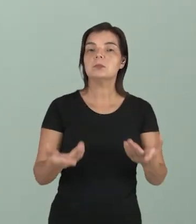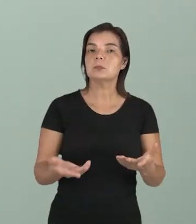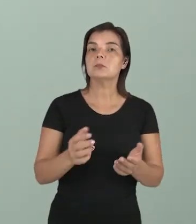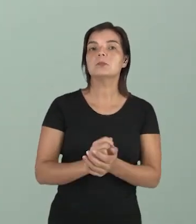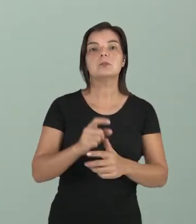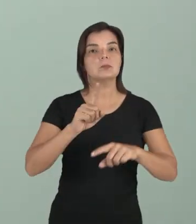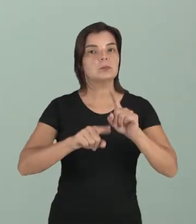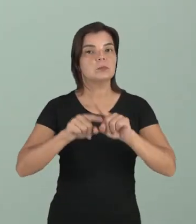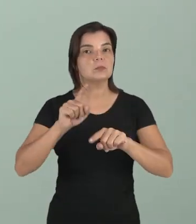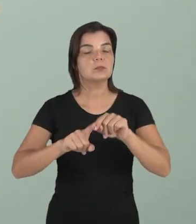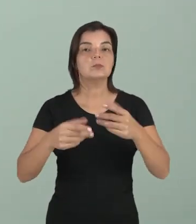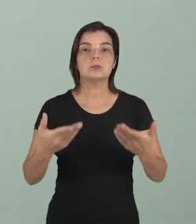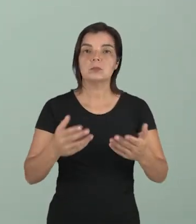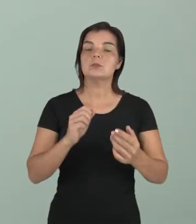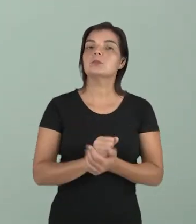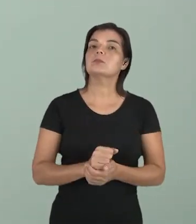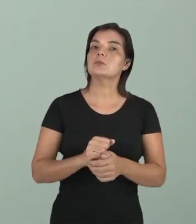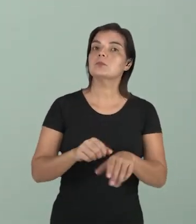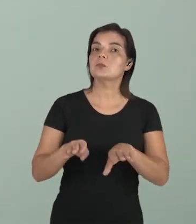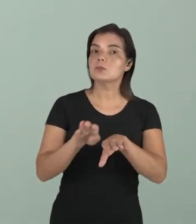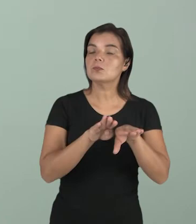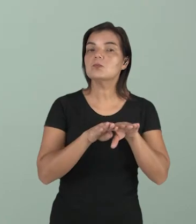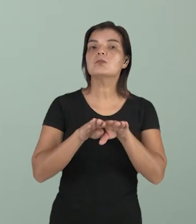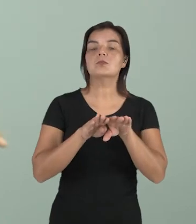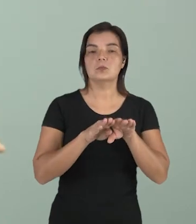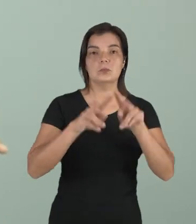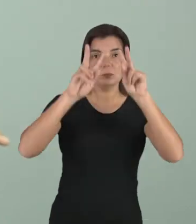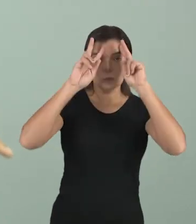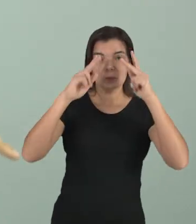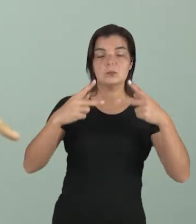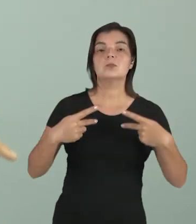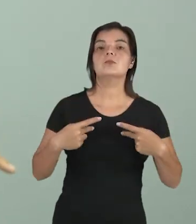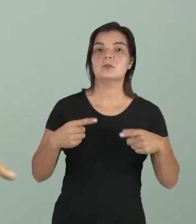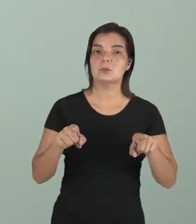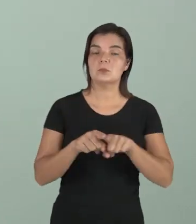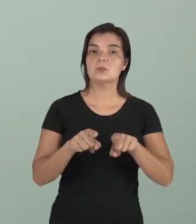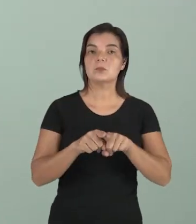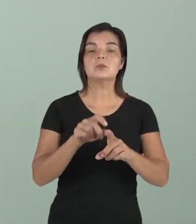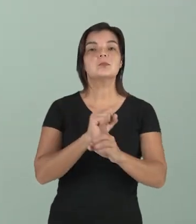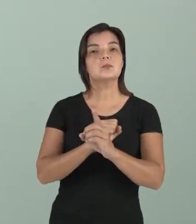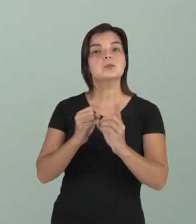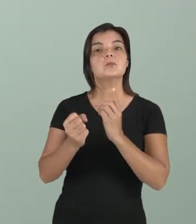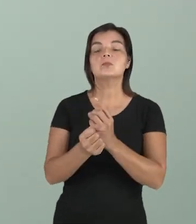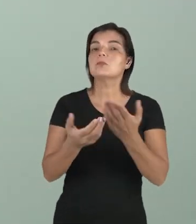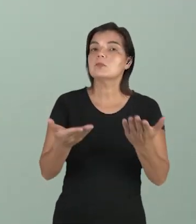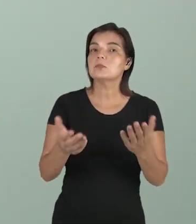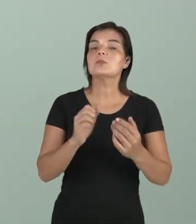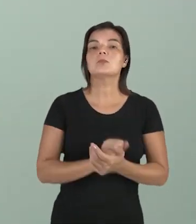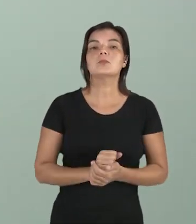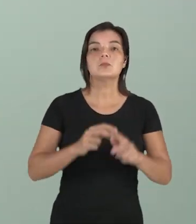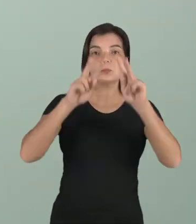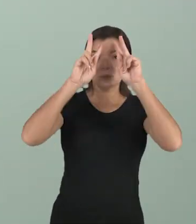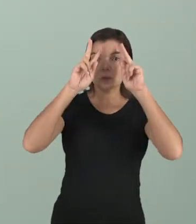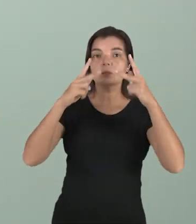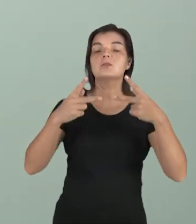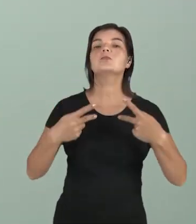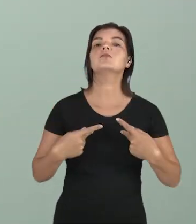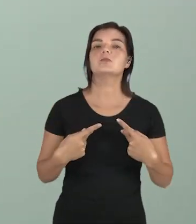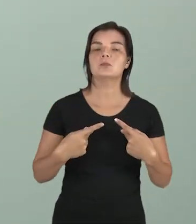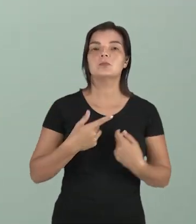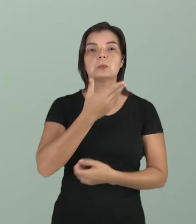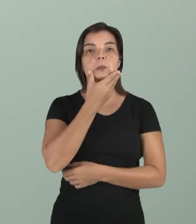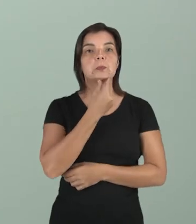material, para a emancipação humana diante dos determinismos da natureza, então é o ser humano, é o